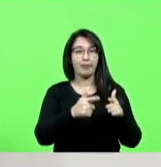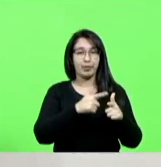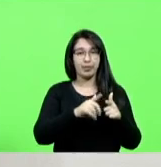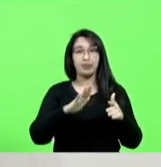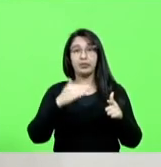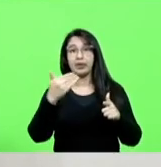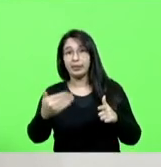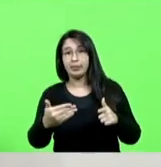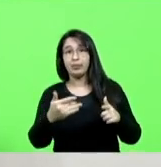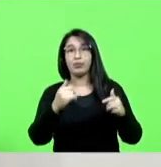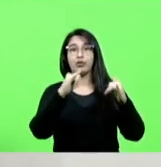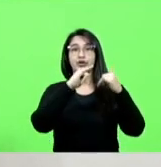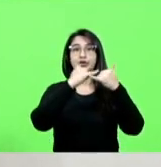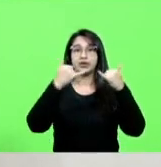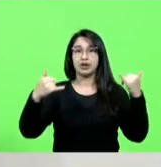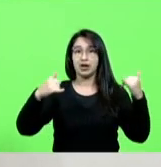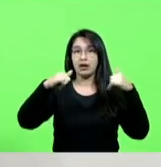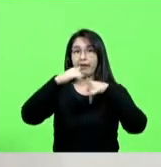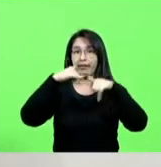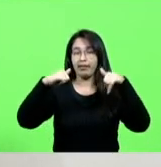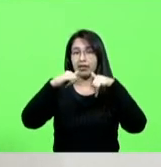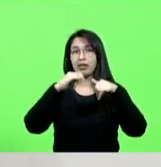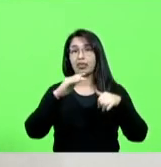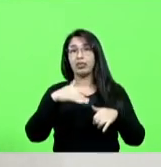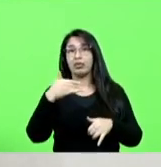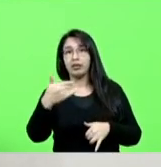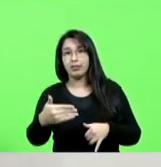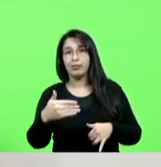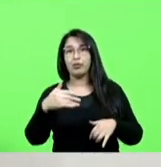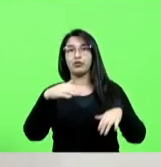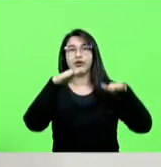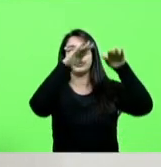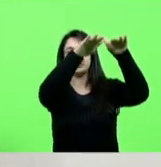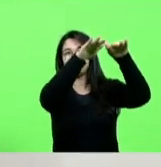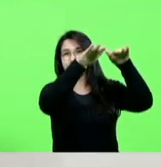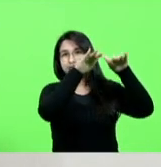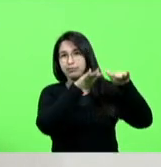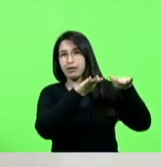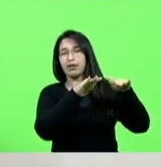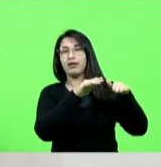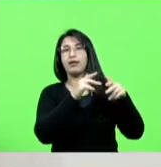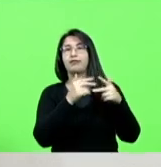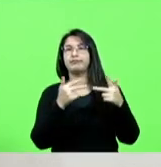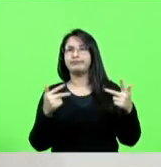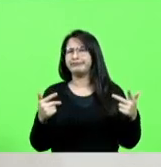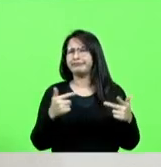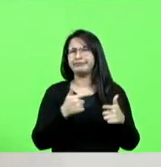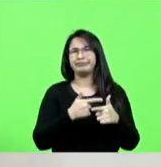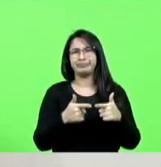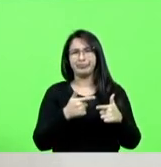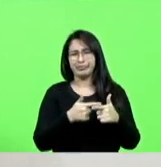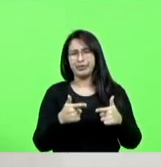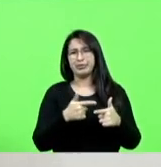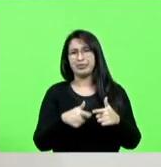elétrico depois o projeto tem um problema no telhado depois o projeto tem um problema na rua